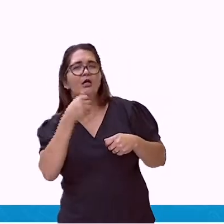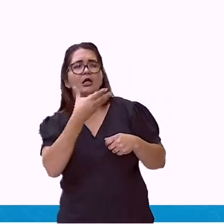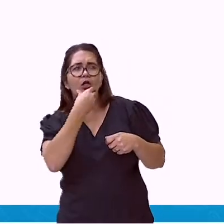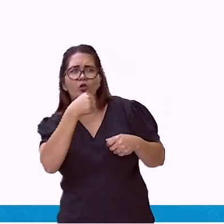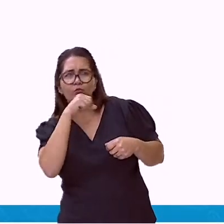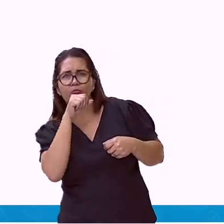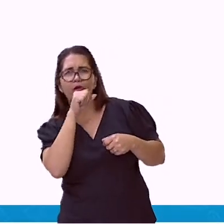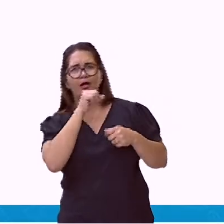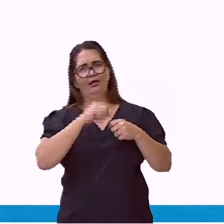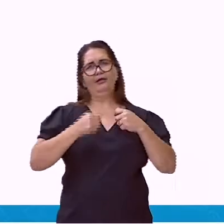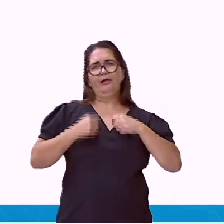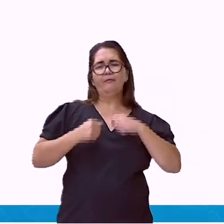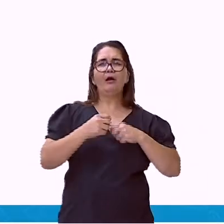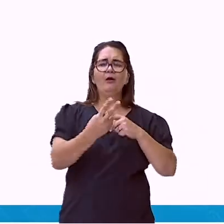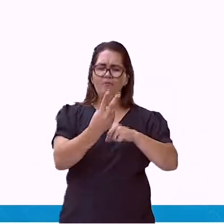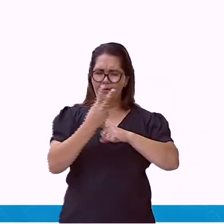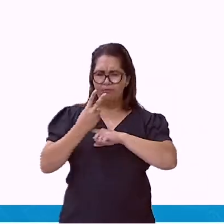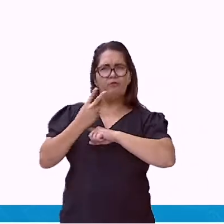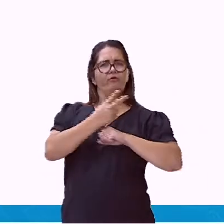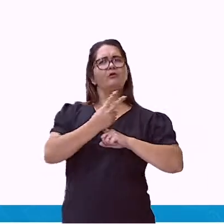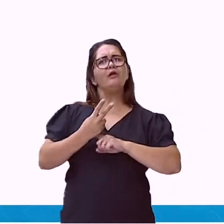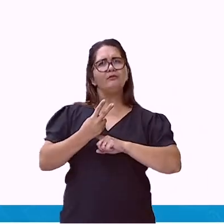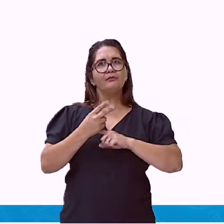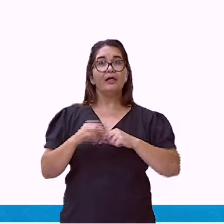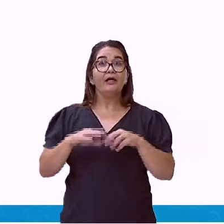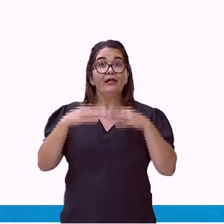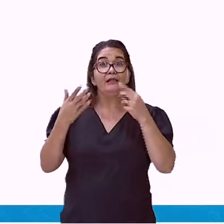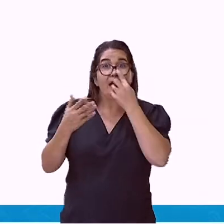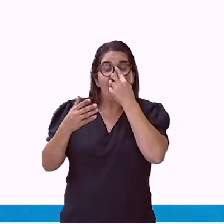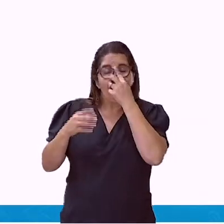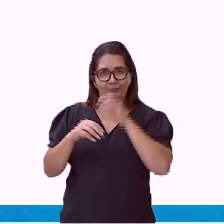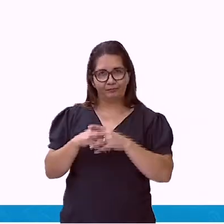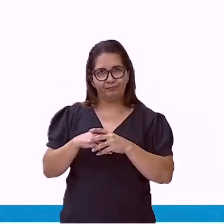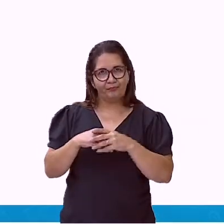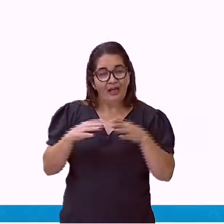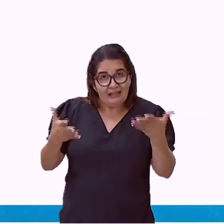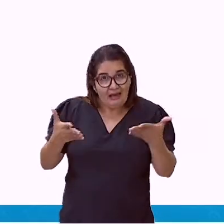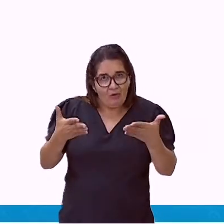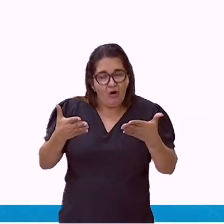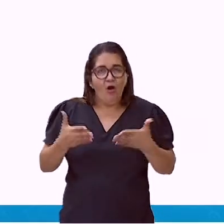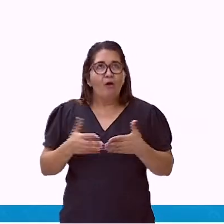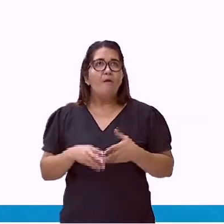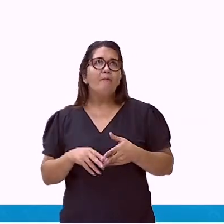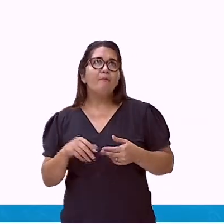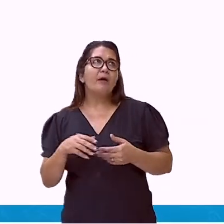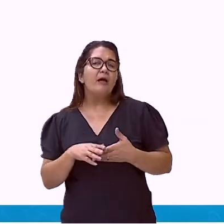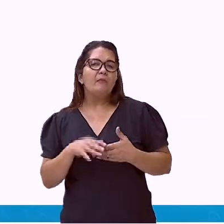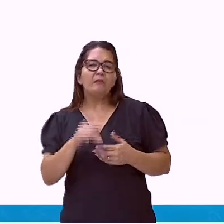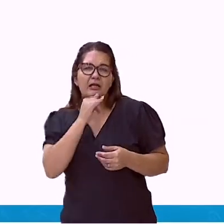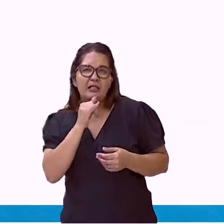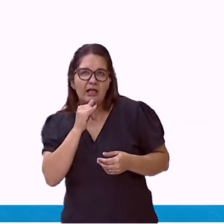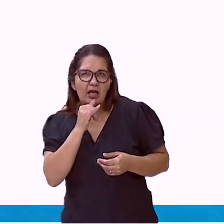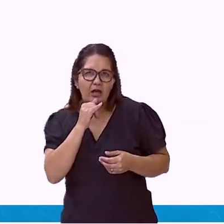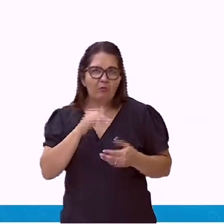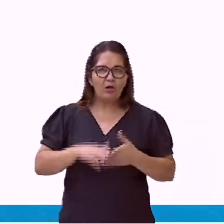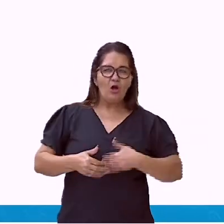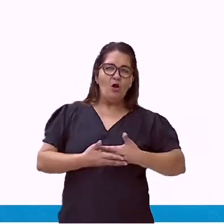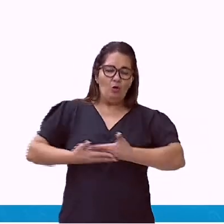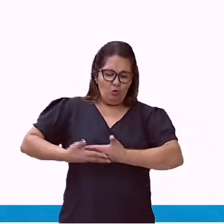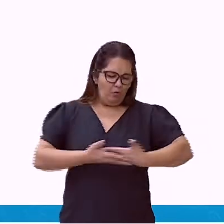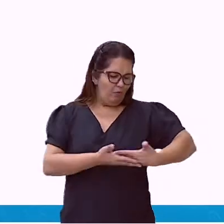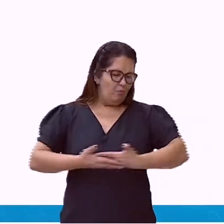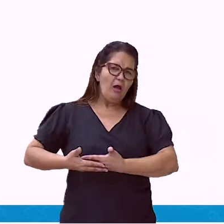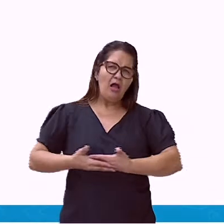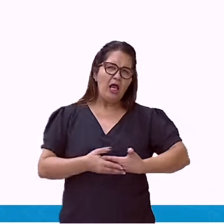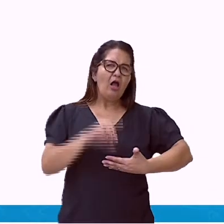período muito curto, né? Às vezes o bebê nasce e todo mundo fala assim, nossa, mas não parece com ninguém. Não faz nada, só chora e come, né?